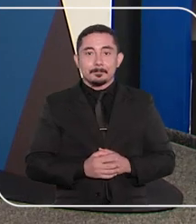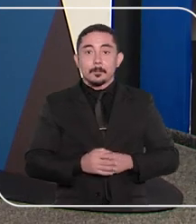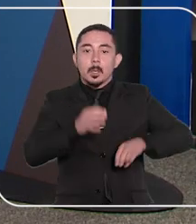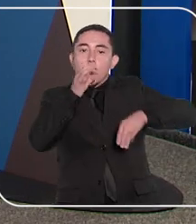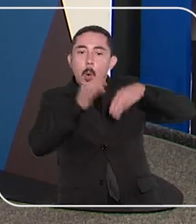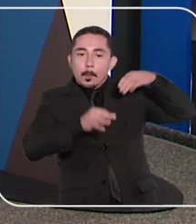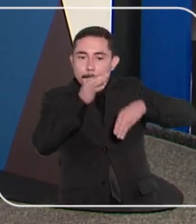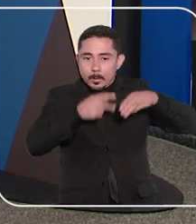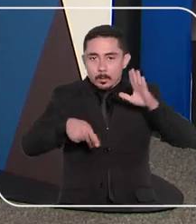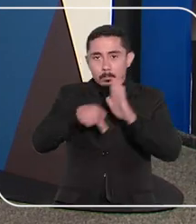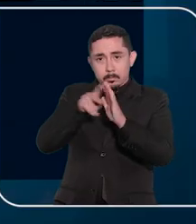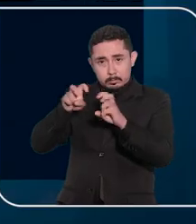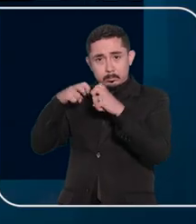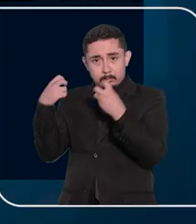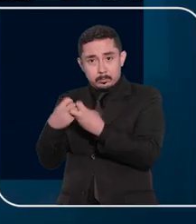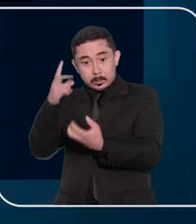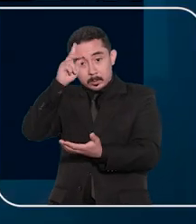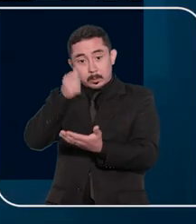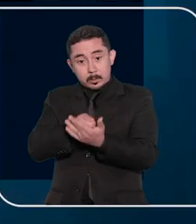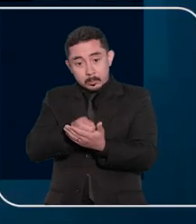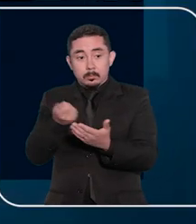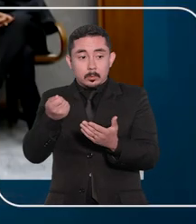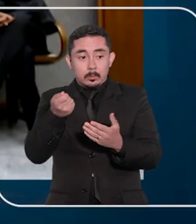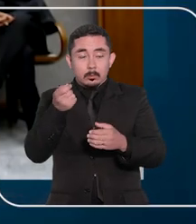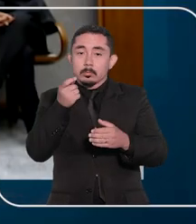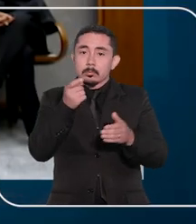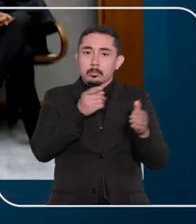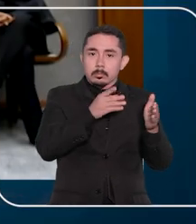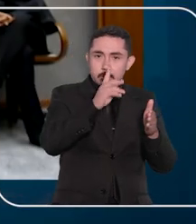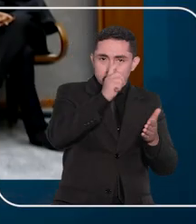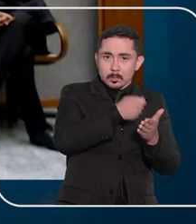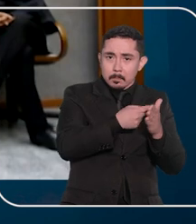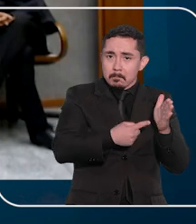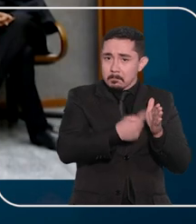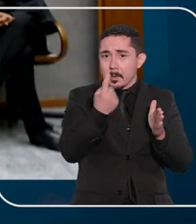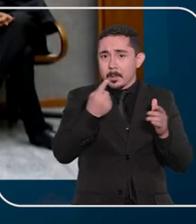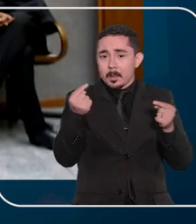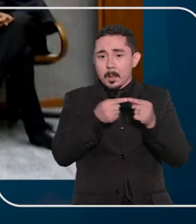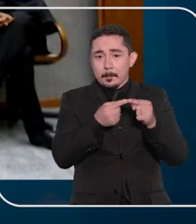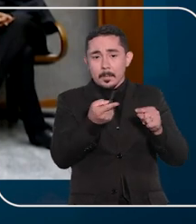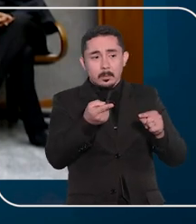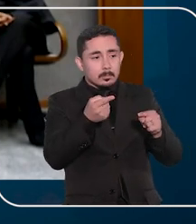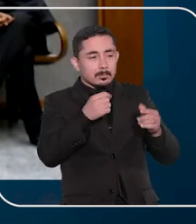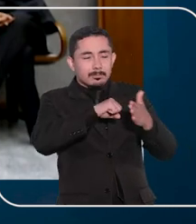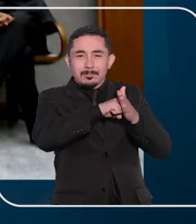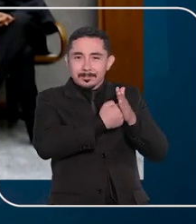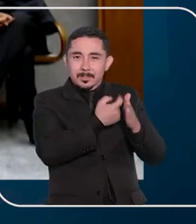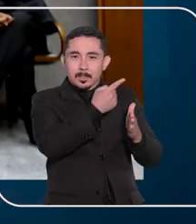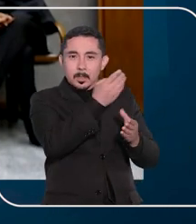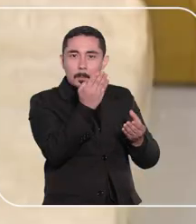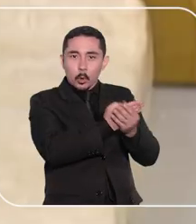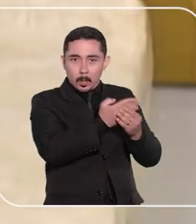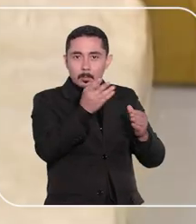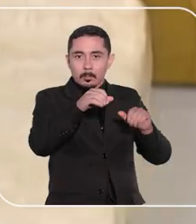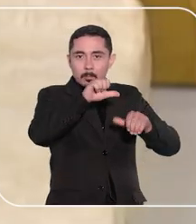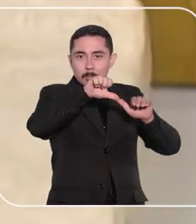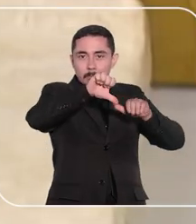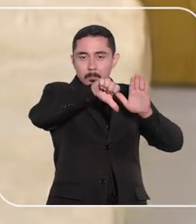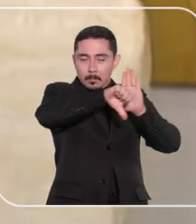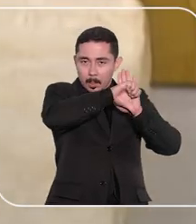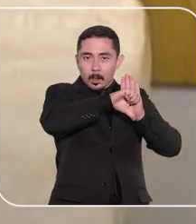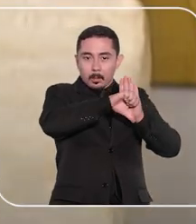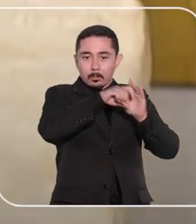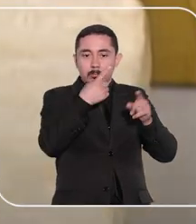Os ministros do colegiado restabeleceram decisão de primeira instância que havia determinado o trancamento de uma ação penal após